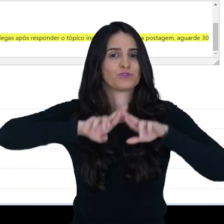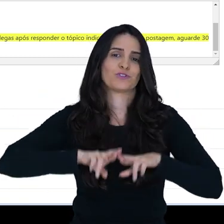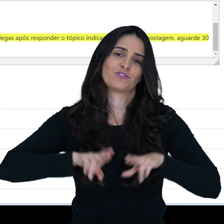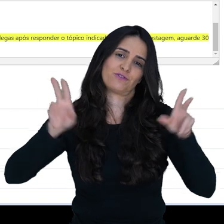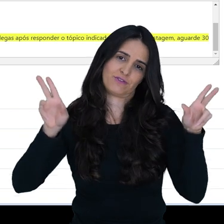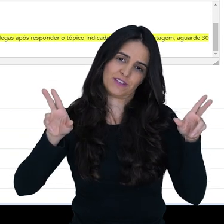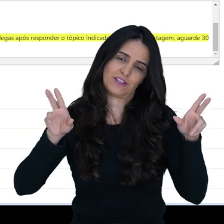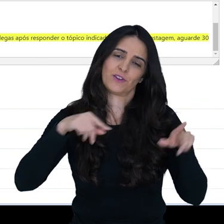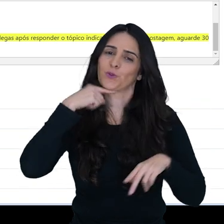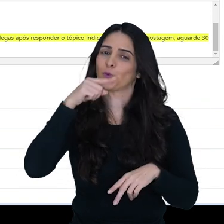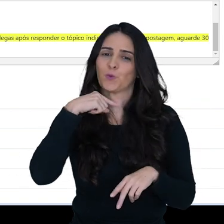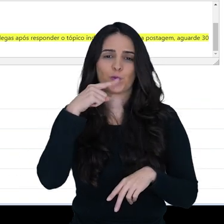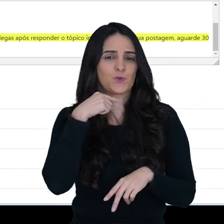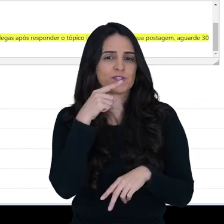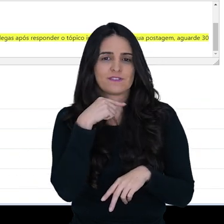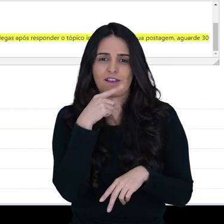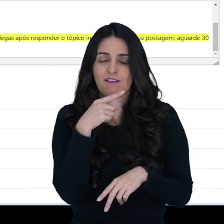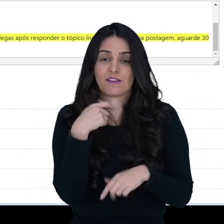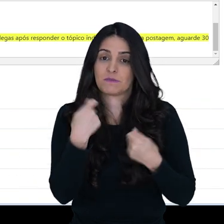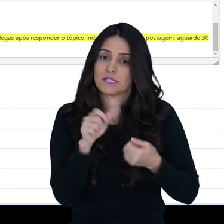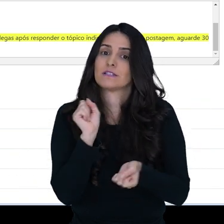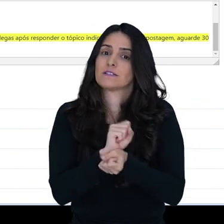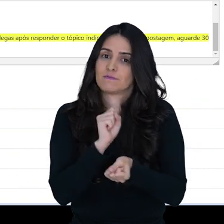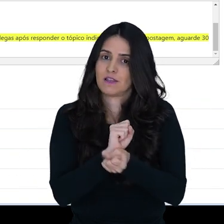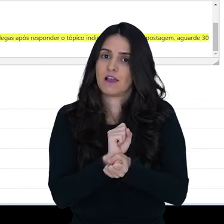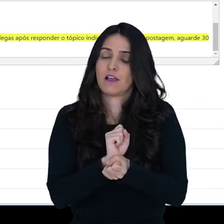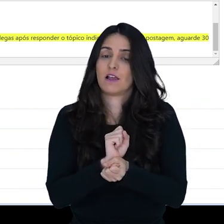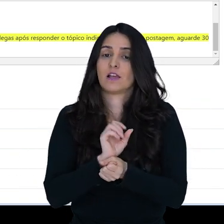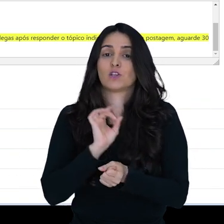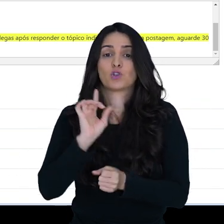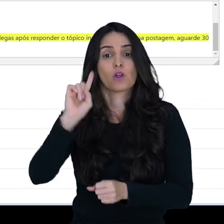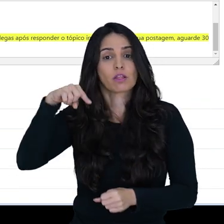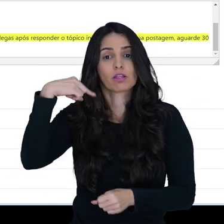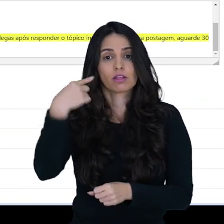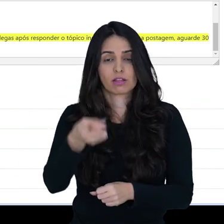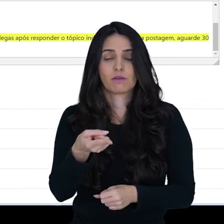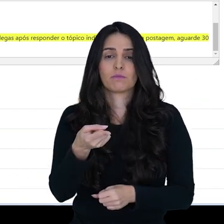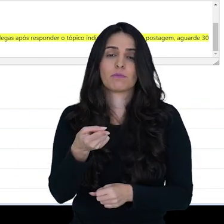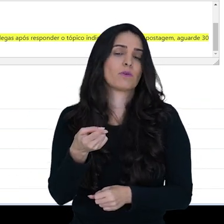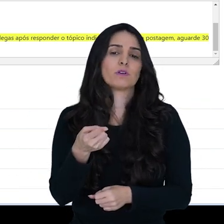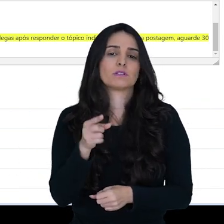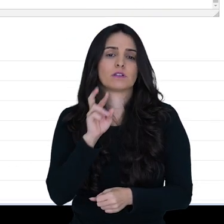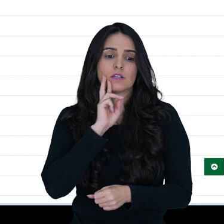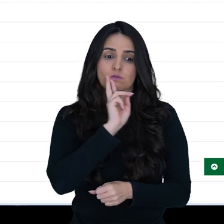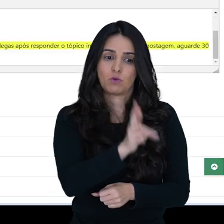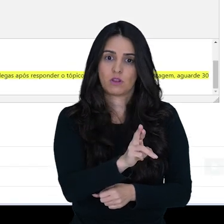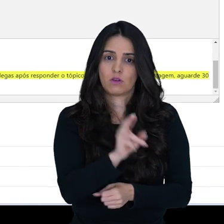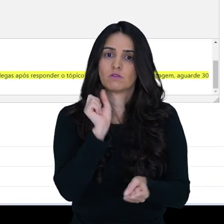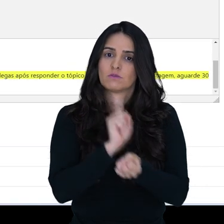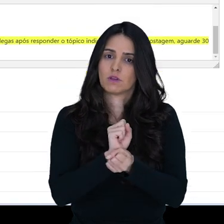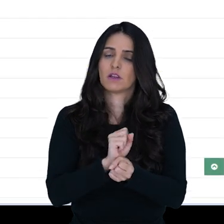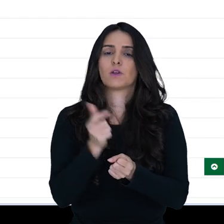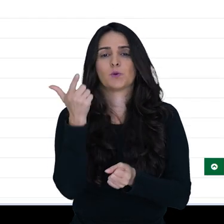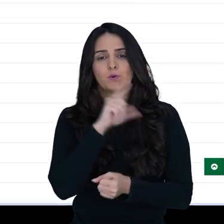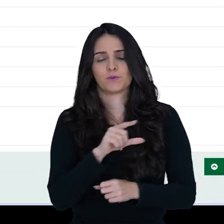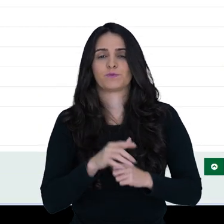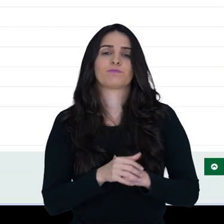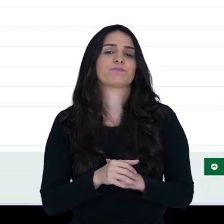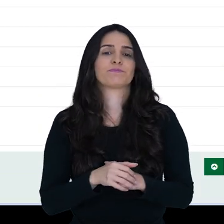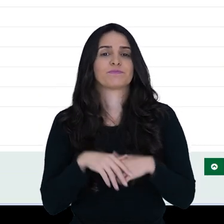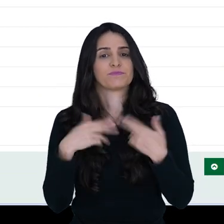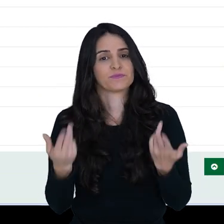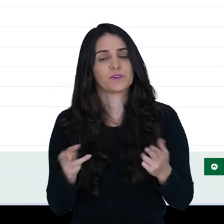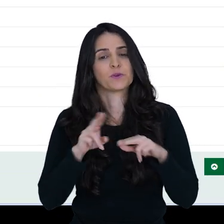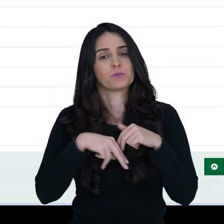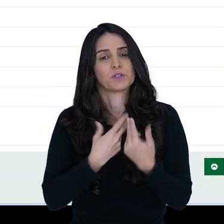tipo de fórum, ele não consegue criar tópico, ele só consegue responder a pergunta. Feito isso, nós